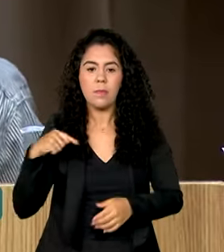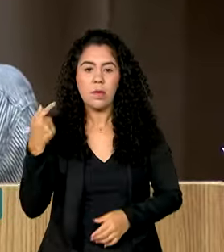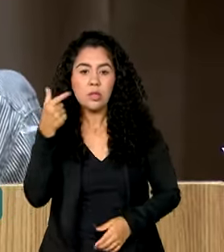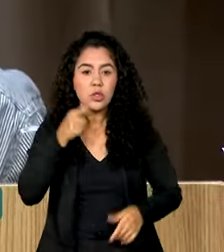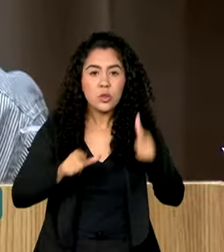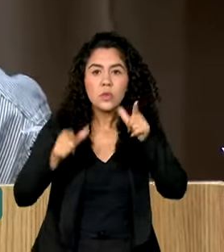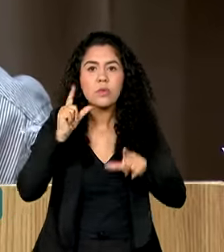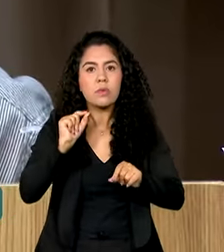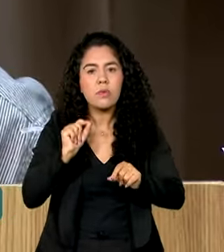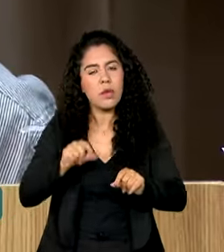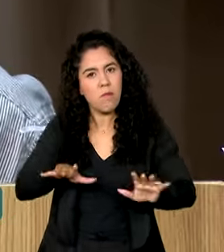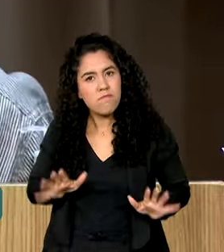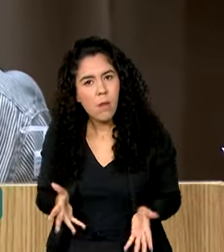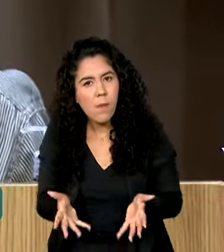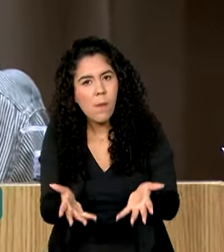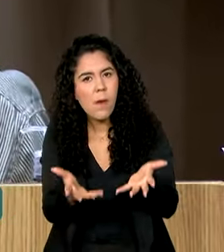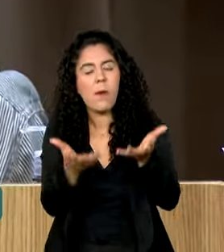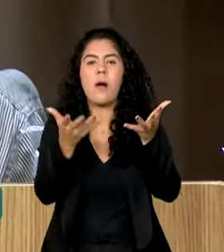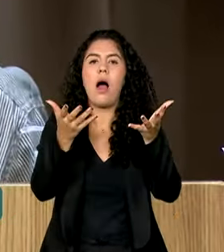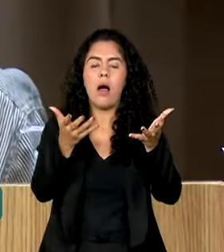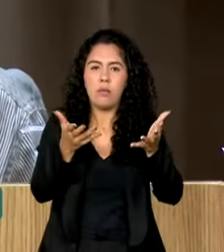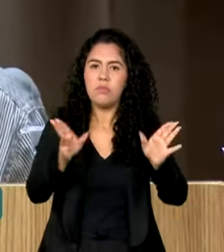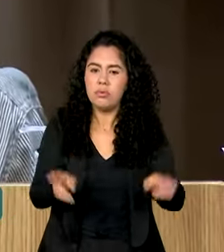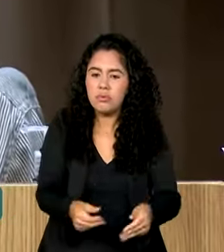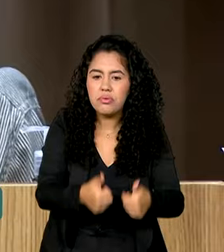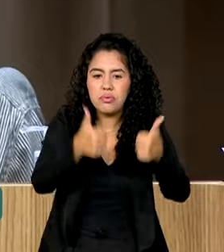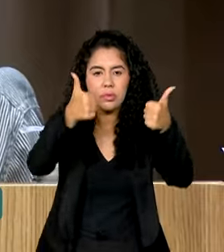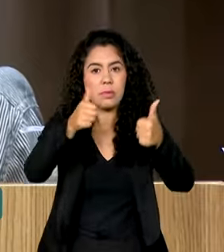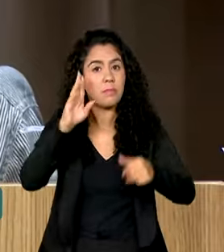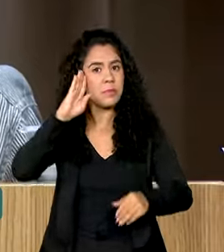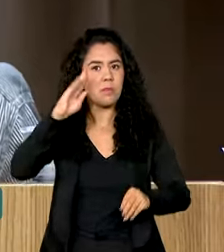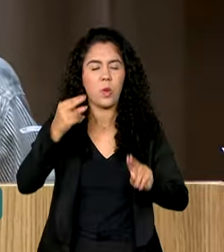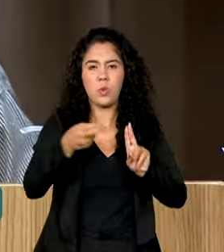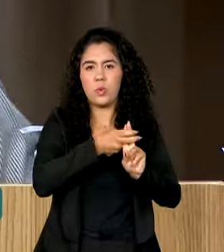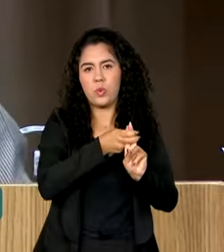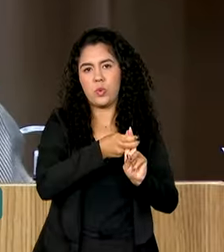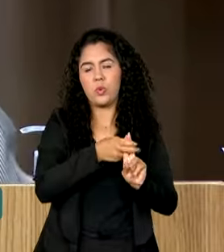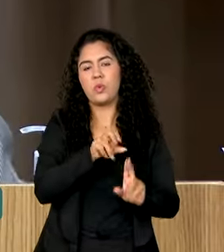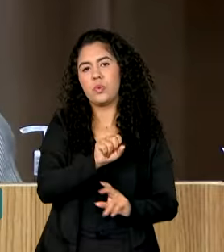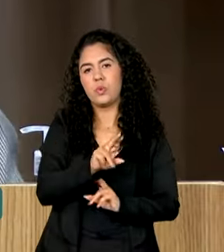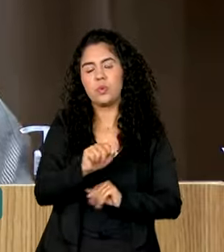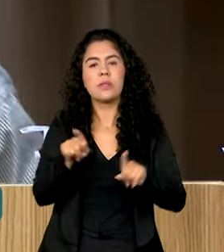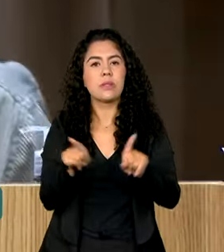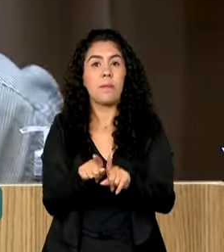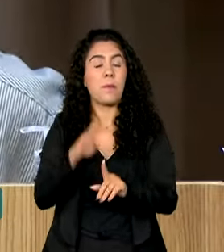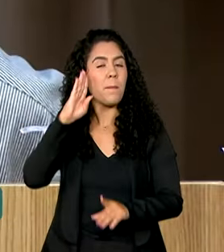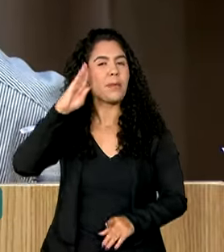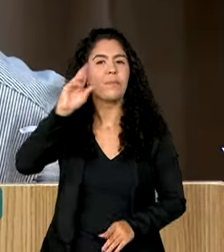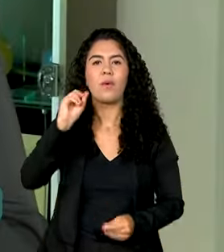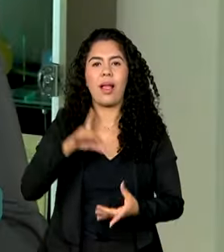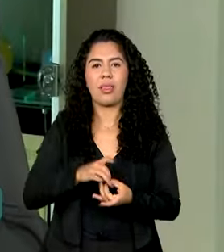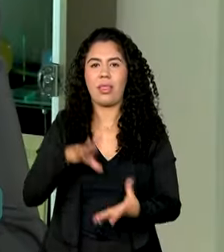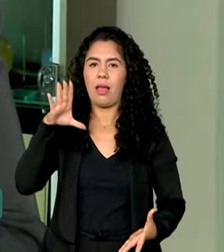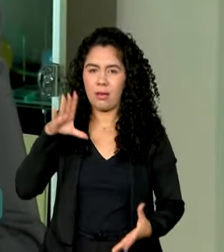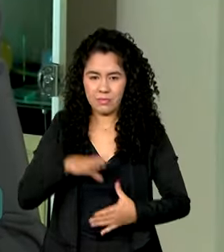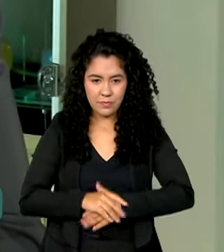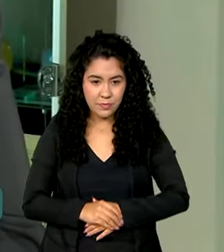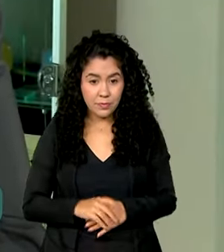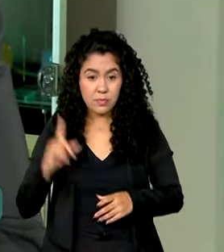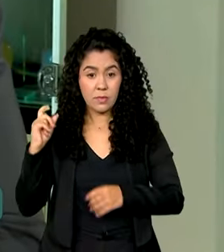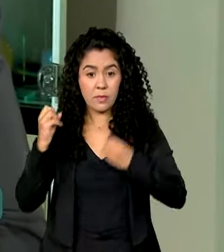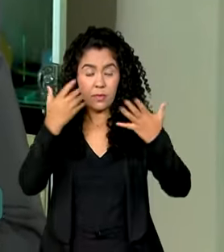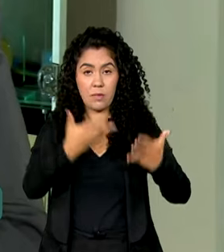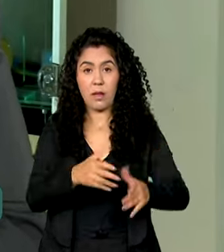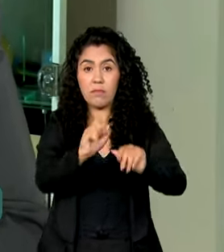fortalecer cada vez mais o SUS e a democracia desse país. O mapa